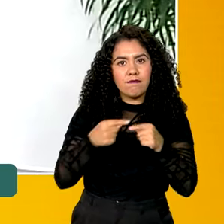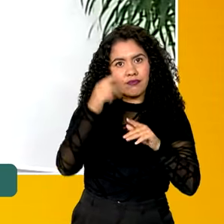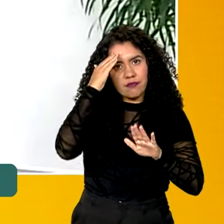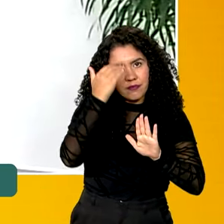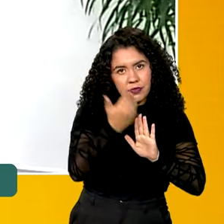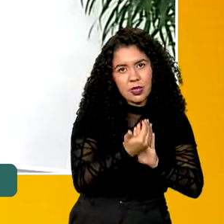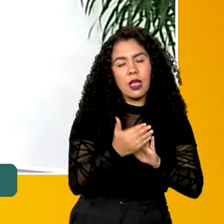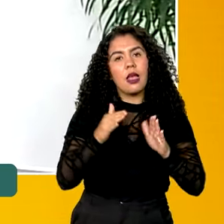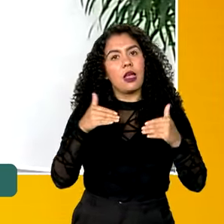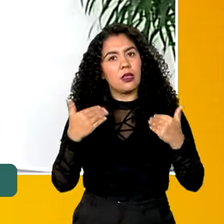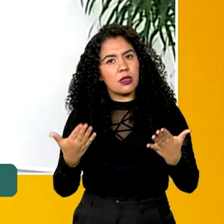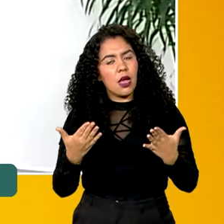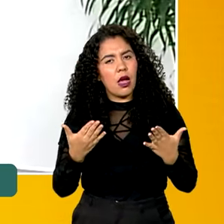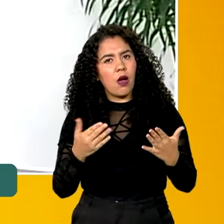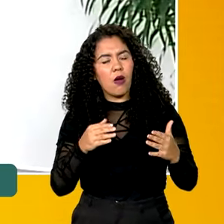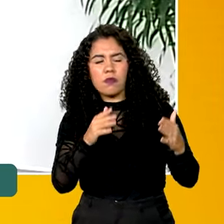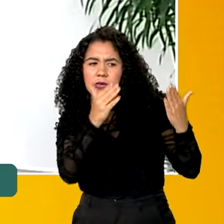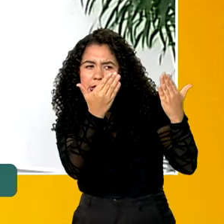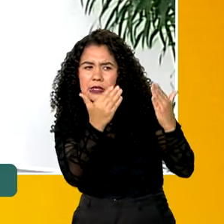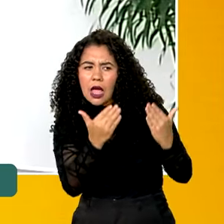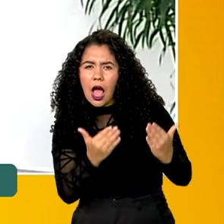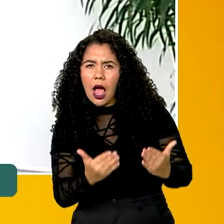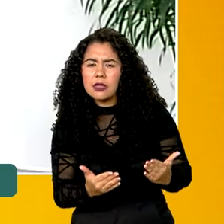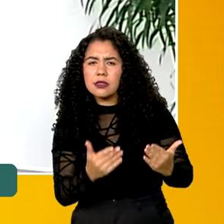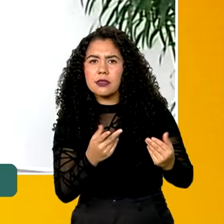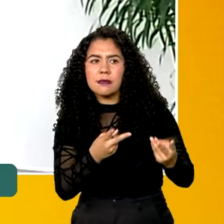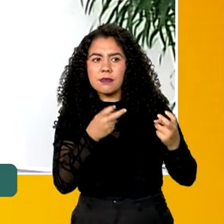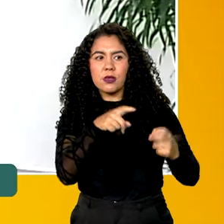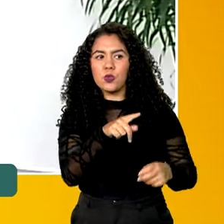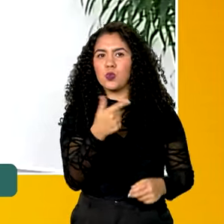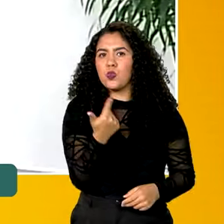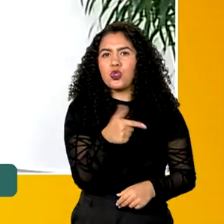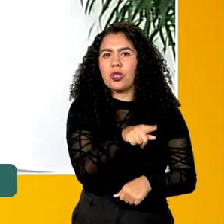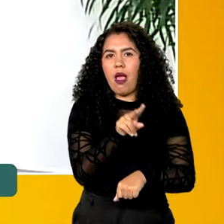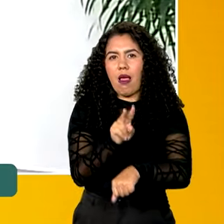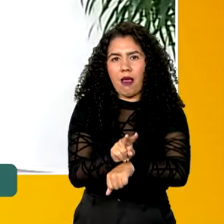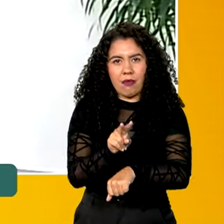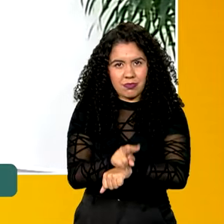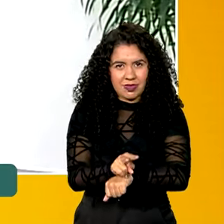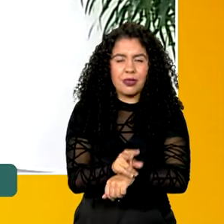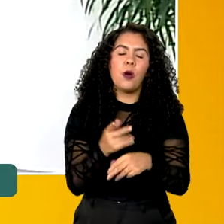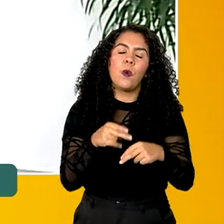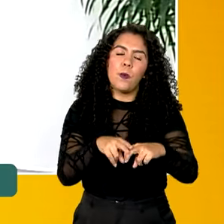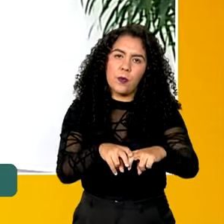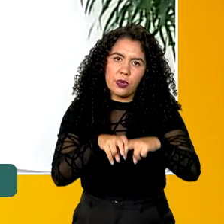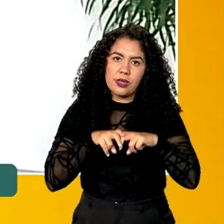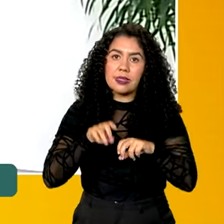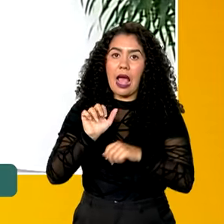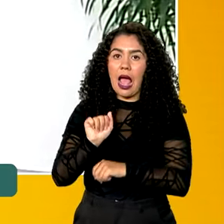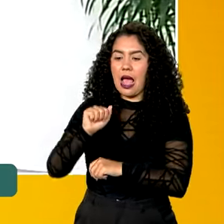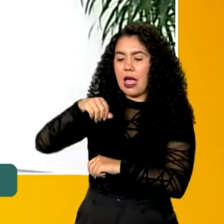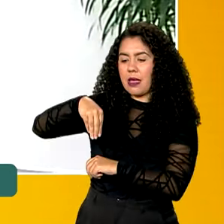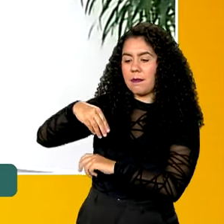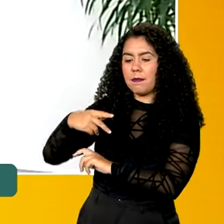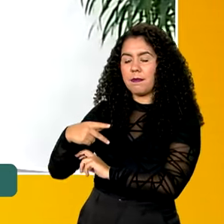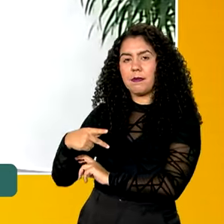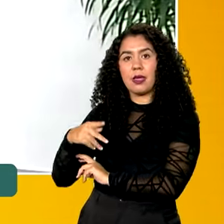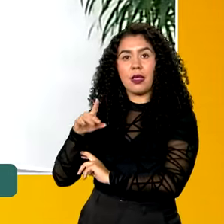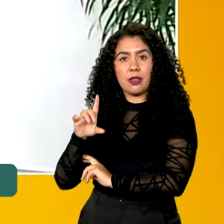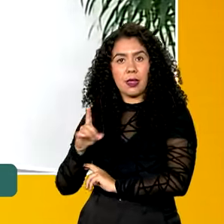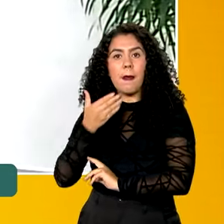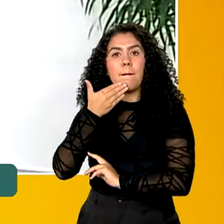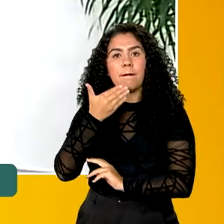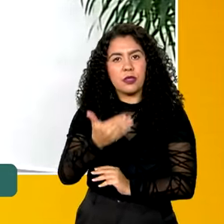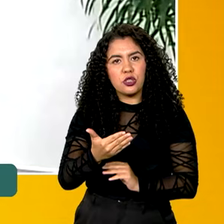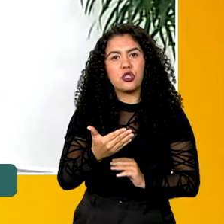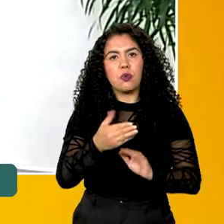preliminar, nós não verificamos a existência dessas salvaguardas. E, por essa razão, a NPD expediu uma medida preventiva,